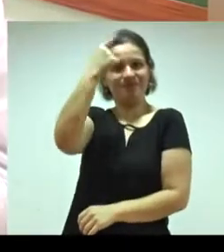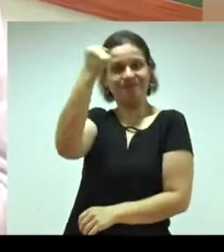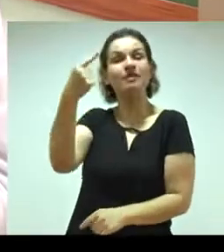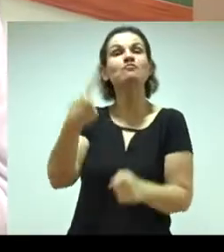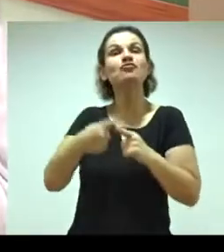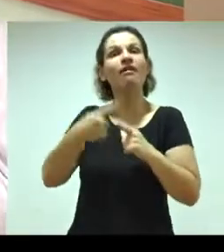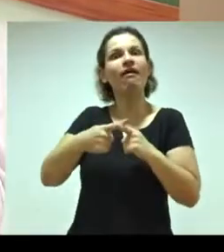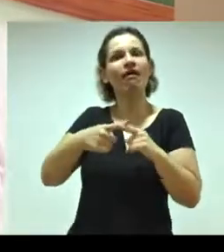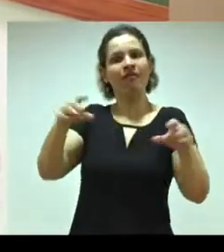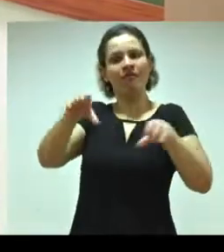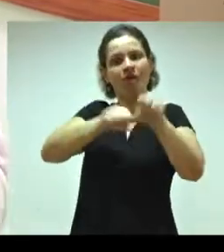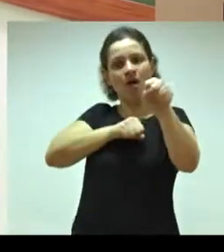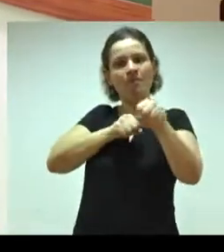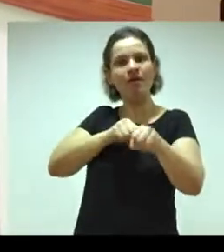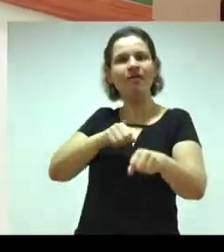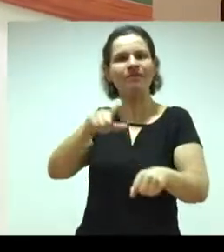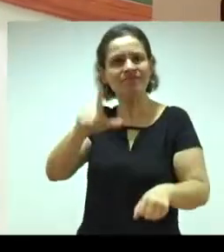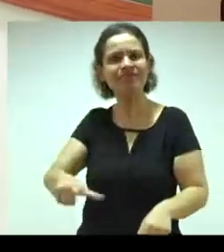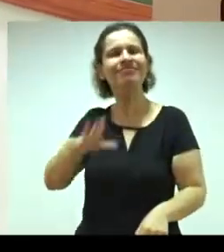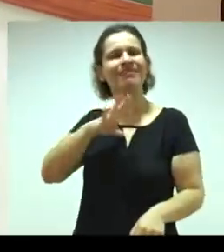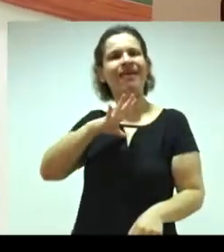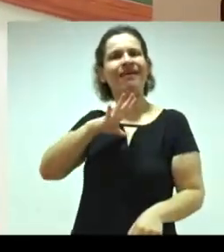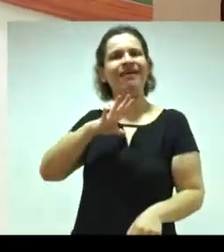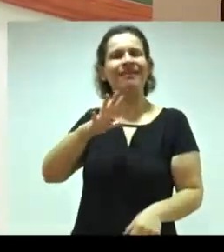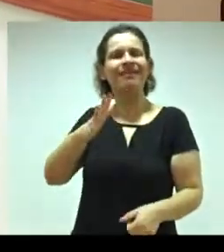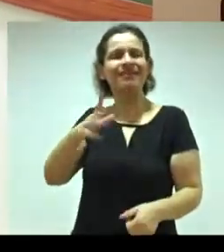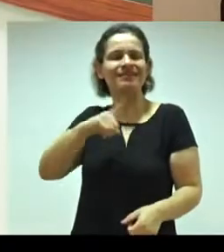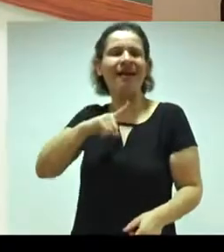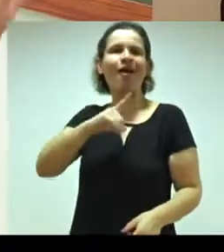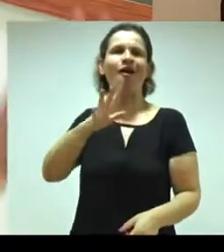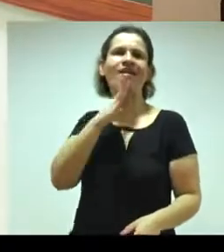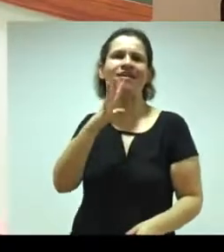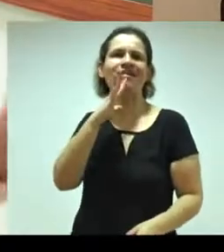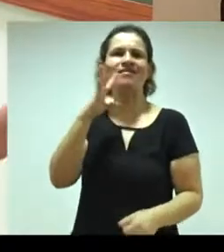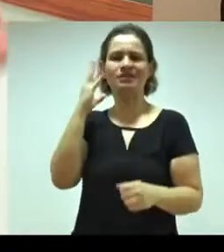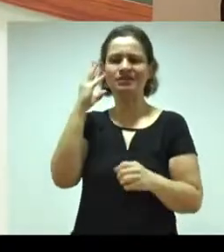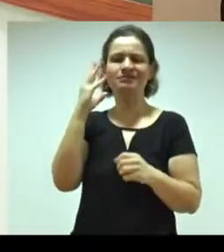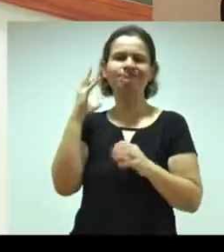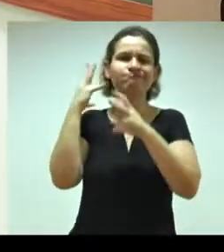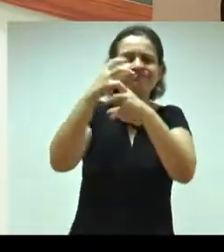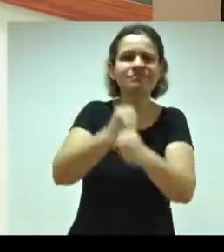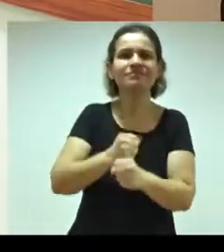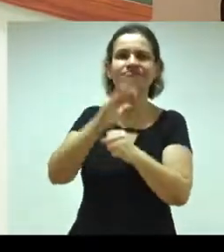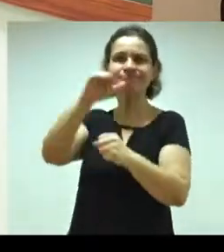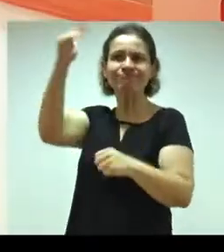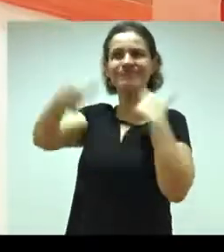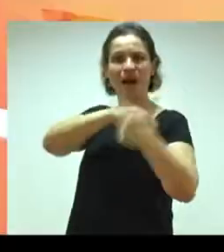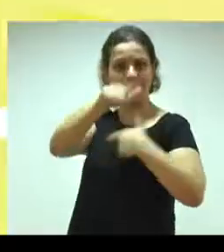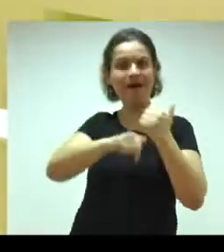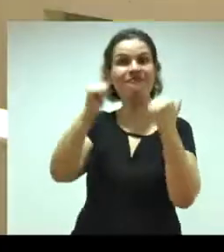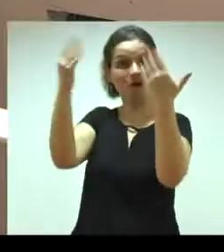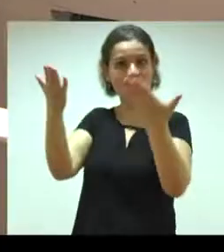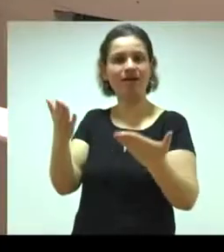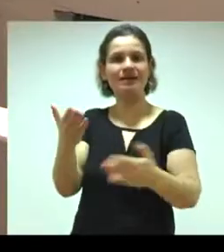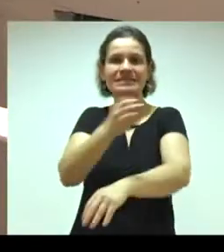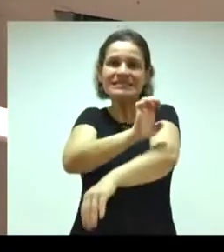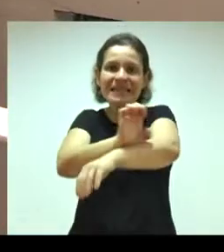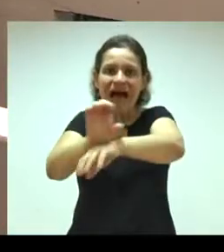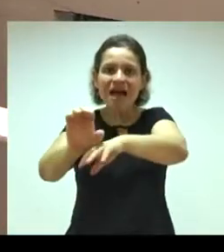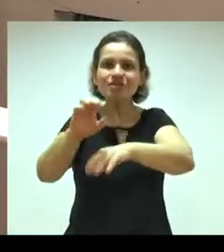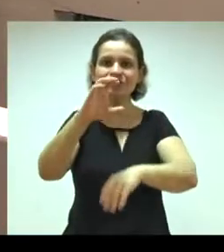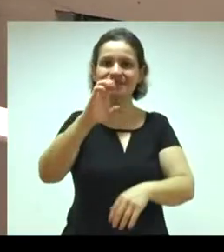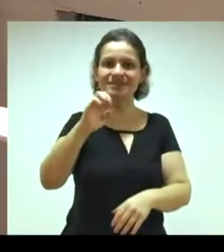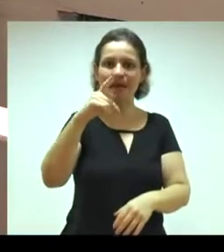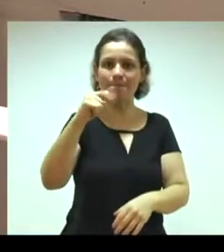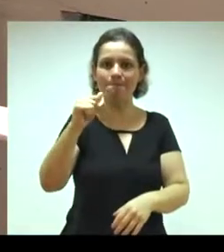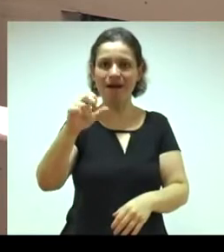que a gente vai sair com uma carga, um conhecimento muito maior para estar atuando fora, no mercado de trabalho. O estágio do CEPAI,